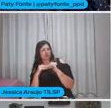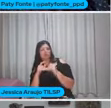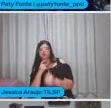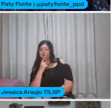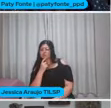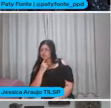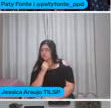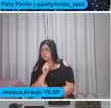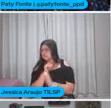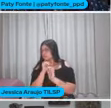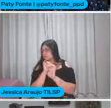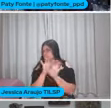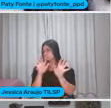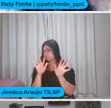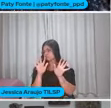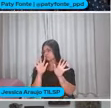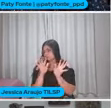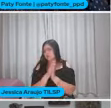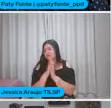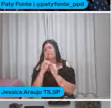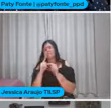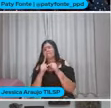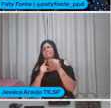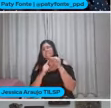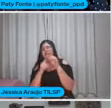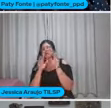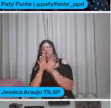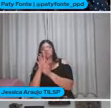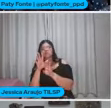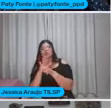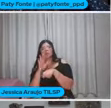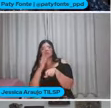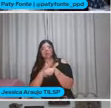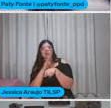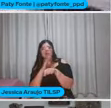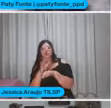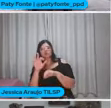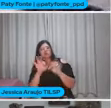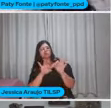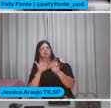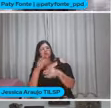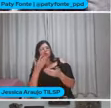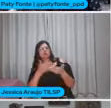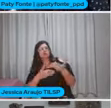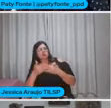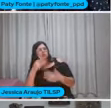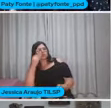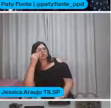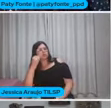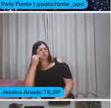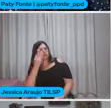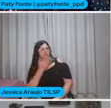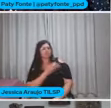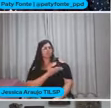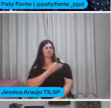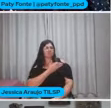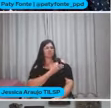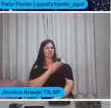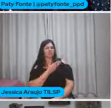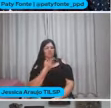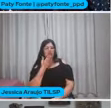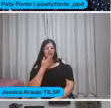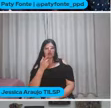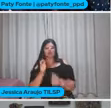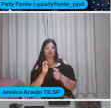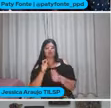dúvida Ou quer mais dicas práticas Pro seu planejamento Trocar experiências com colegas Coloca aí pra mim,